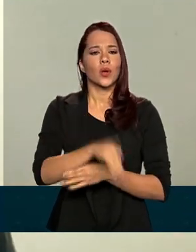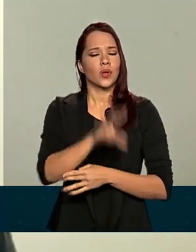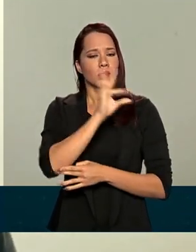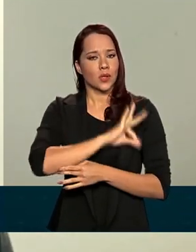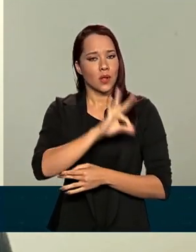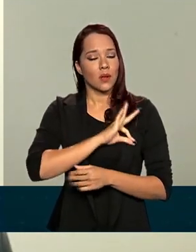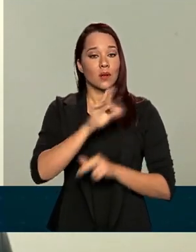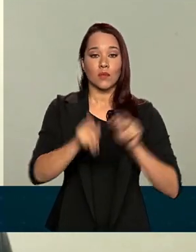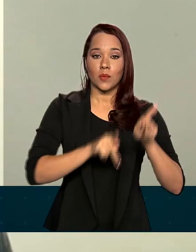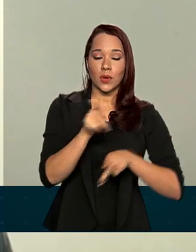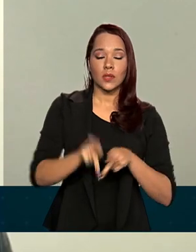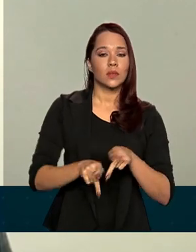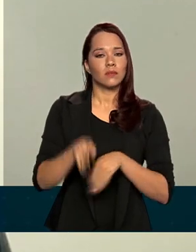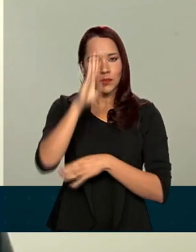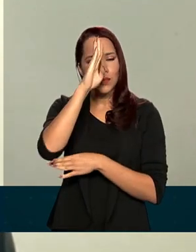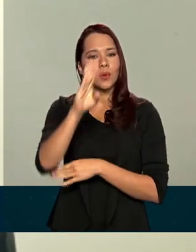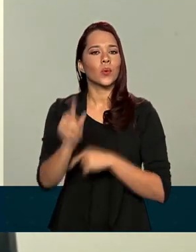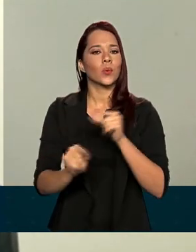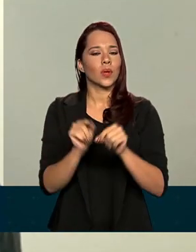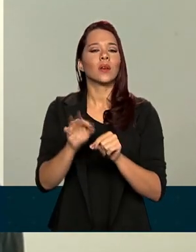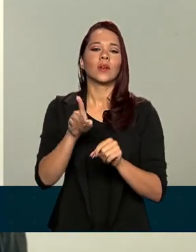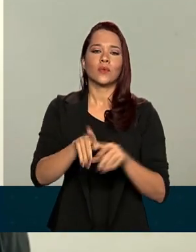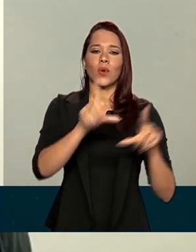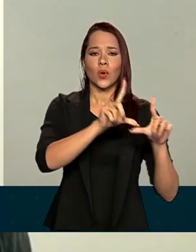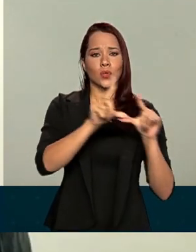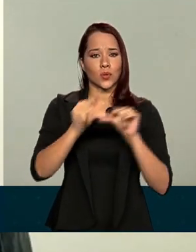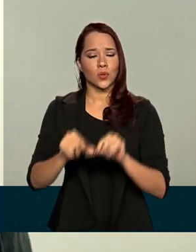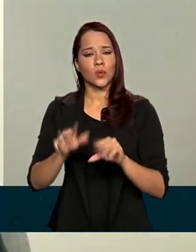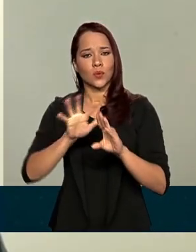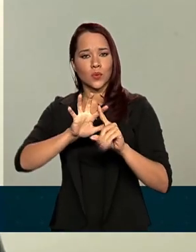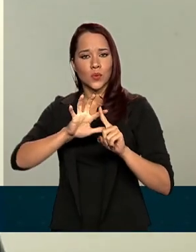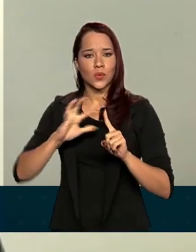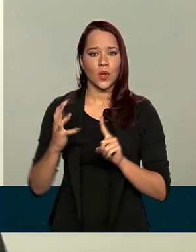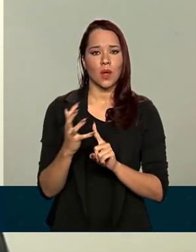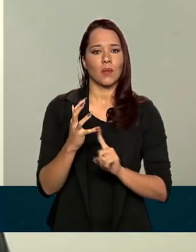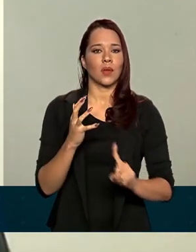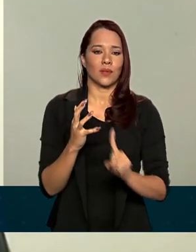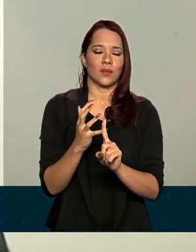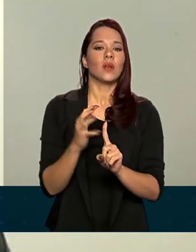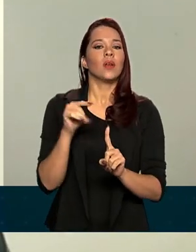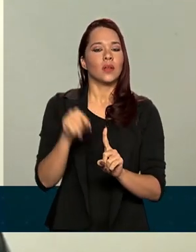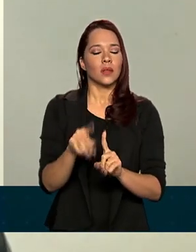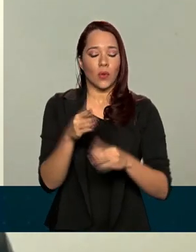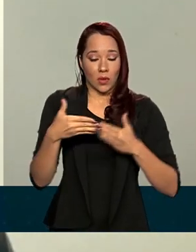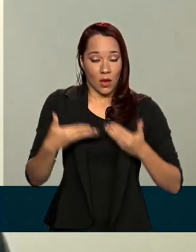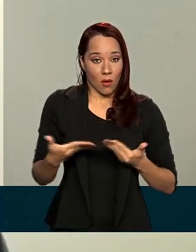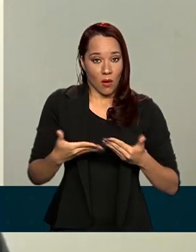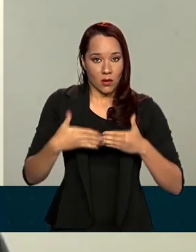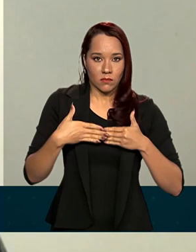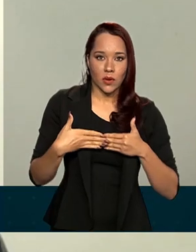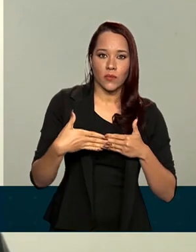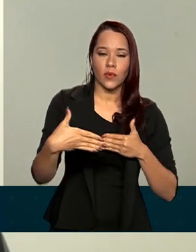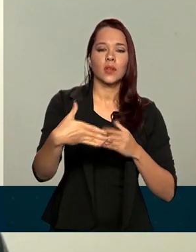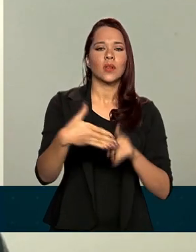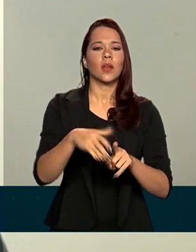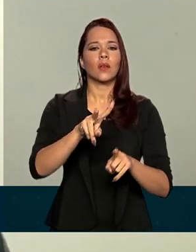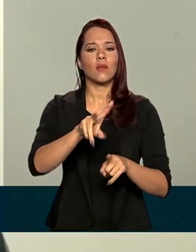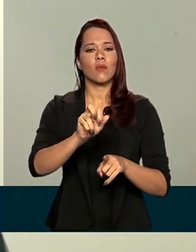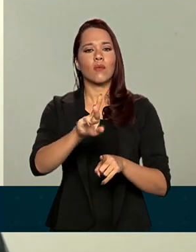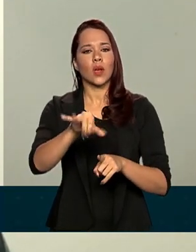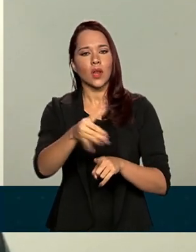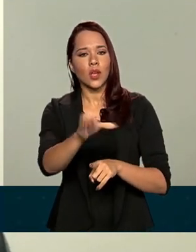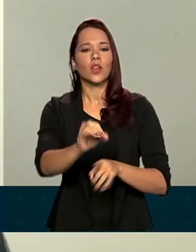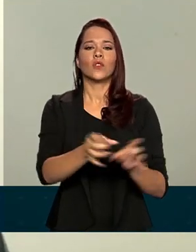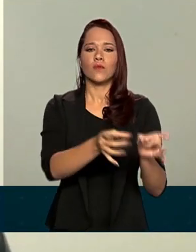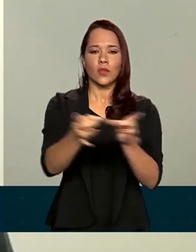população e principalmente da queda do nível de isolamento social. A tendência daqui para frente é de que o varejo apresente